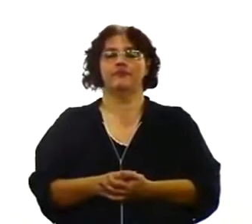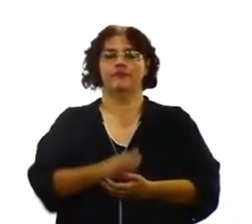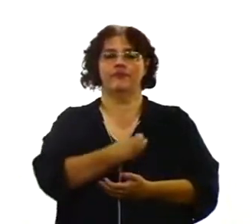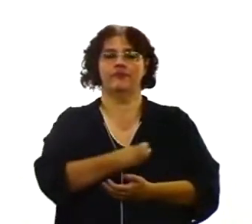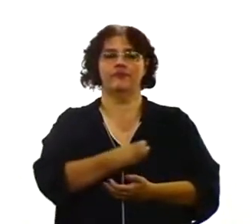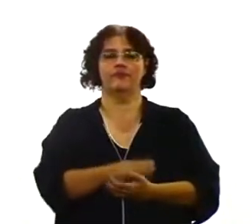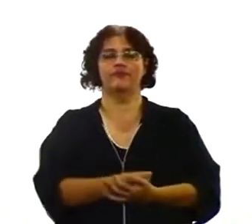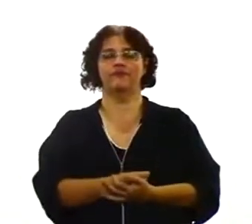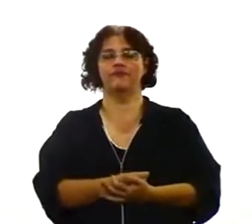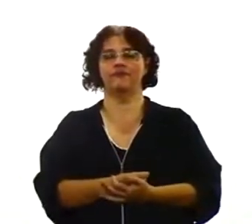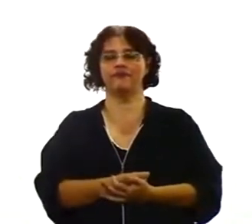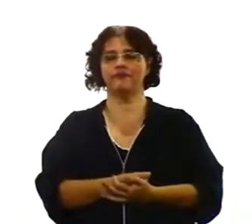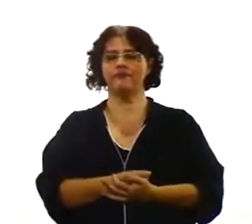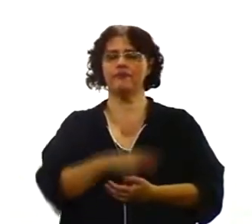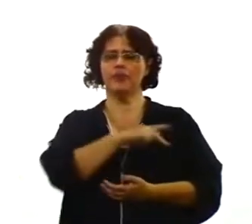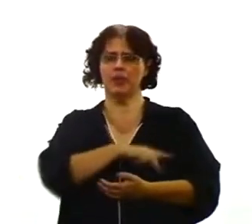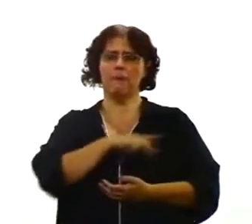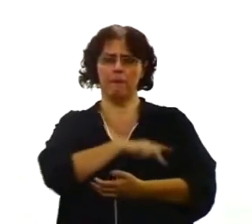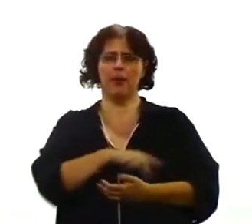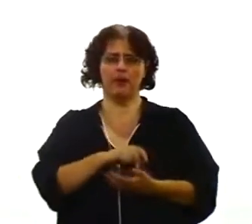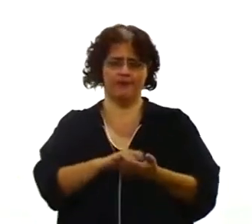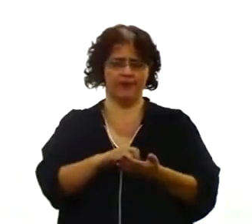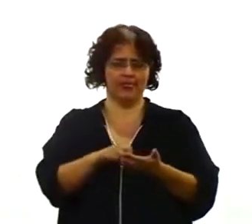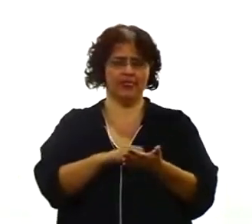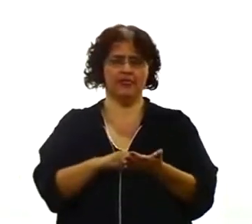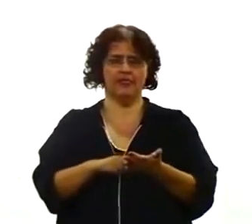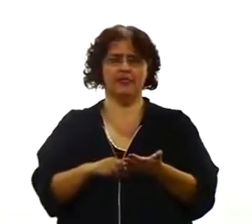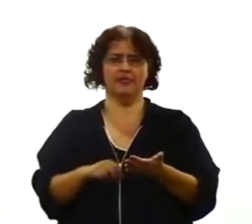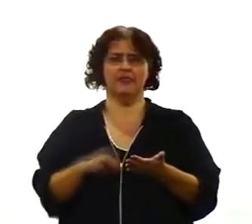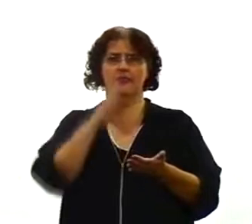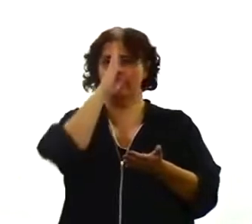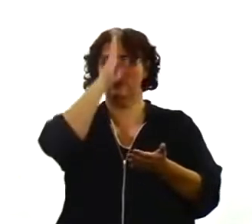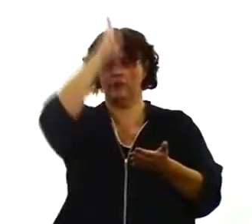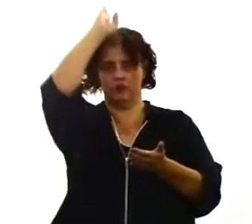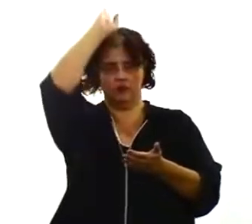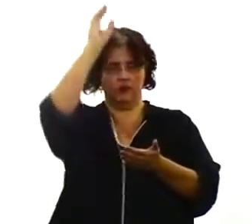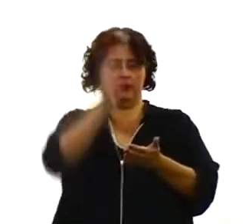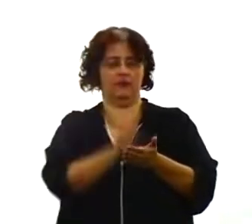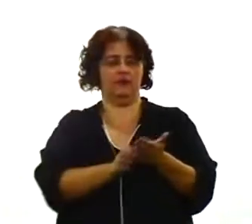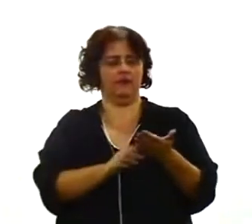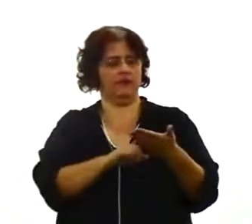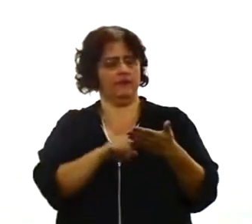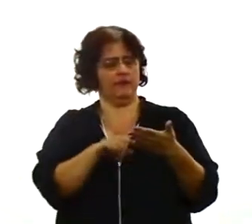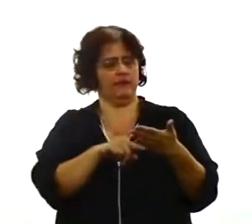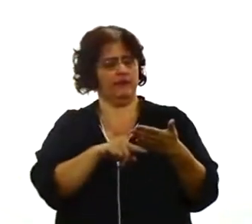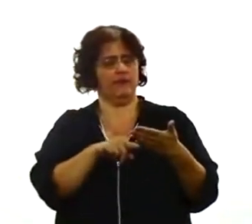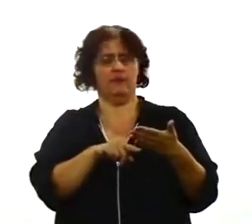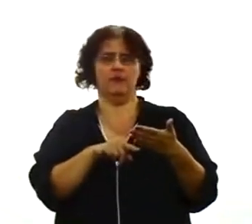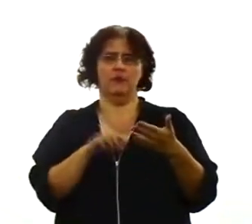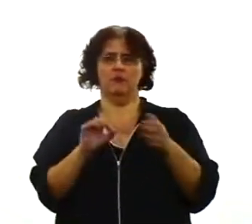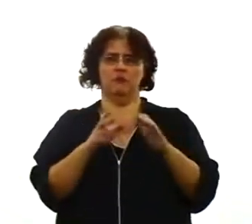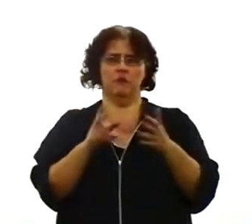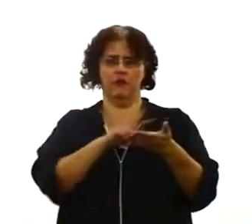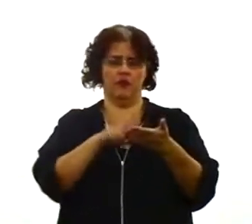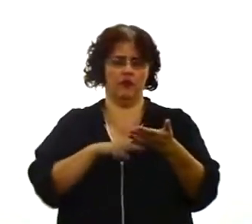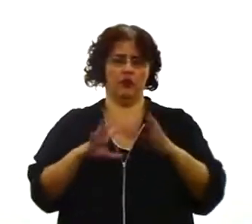escreveu aos Romanos, no capítulo 5, do versículo 12 até o versículo 21, de maneira muito esclarecida. Não vou ler também